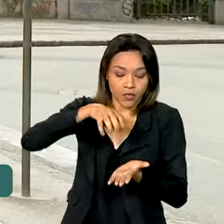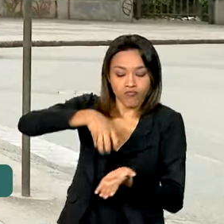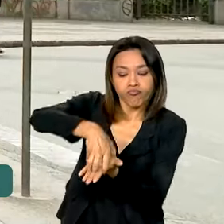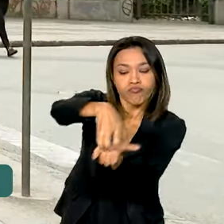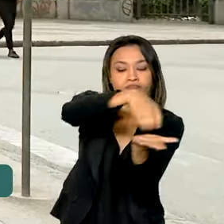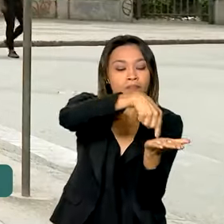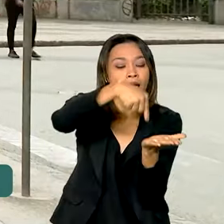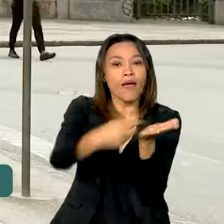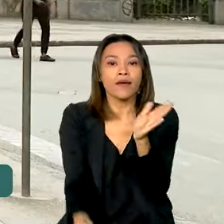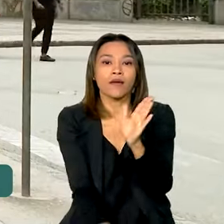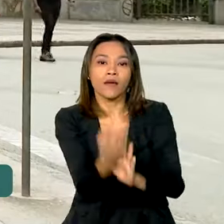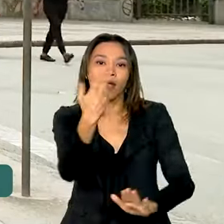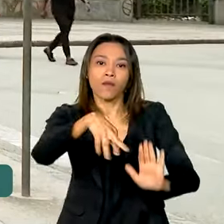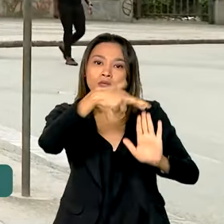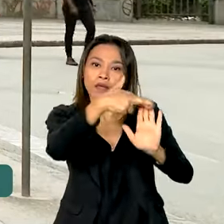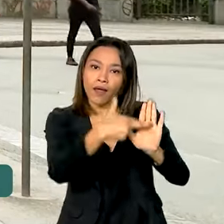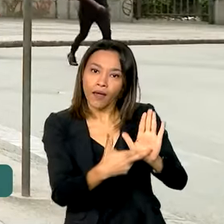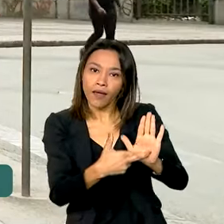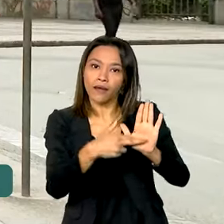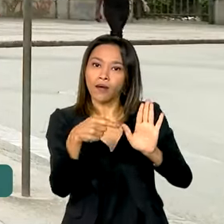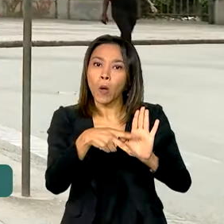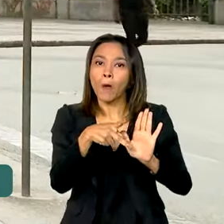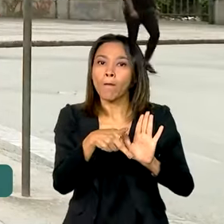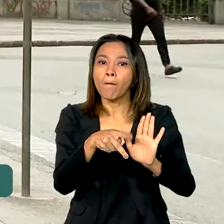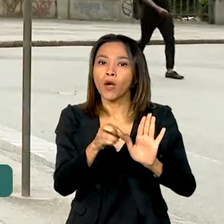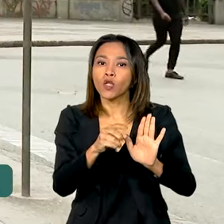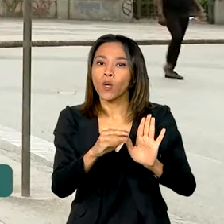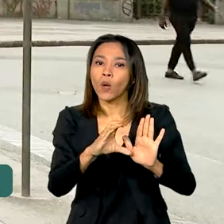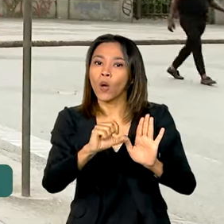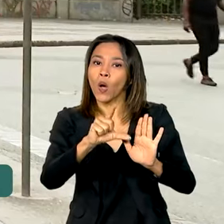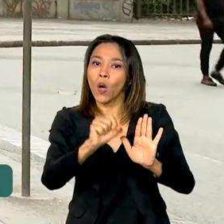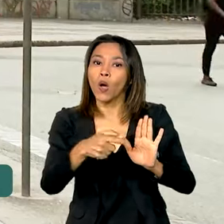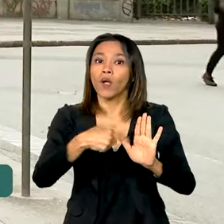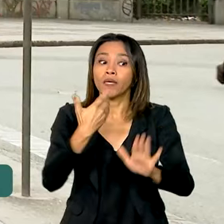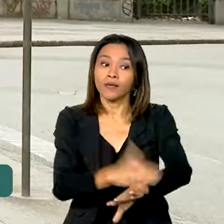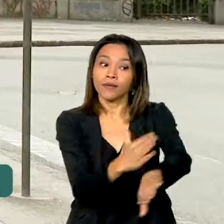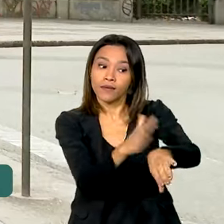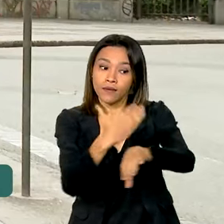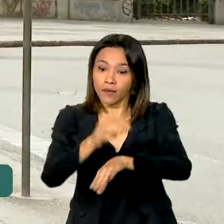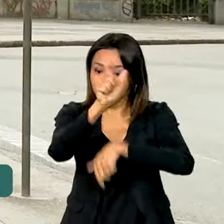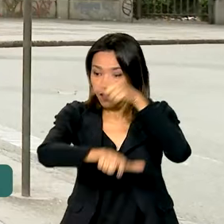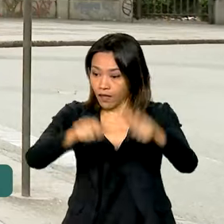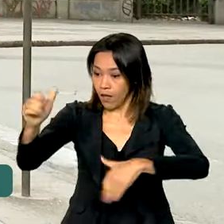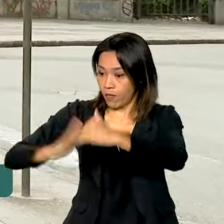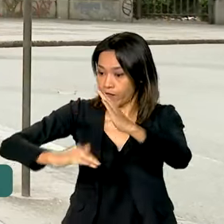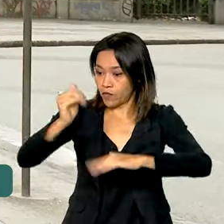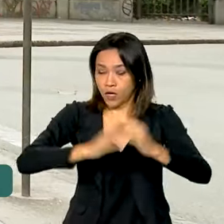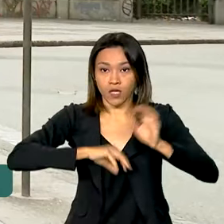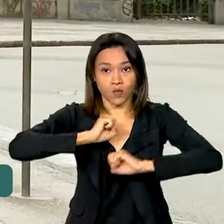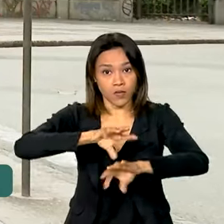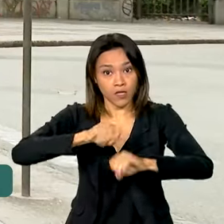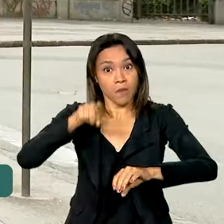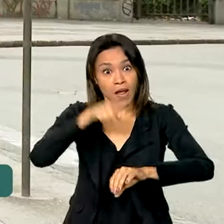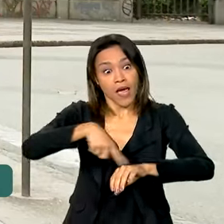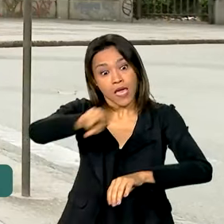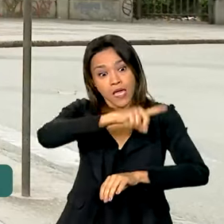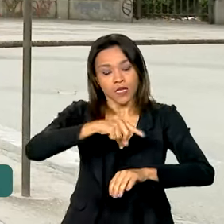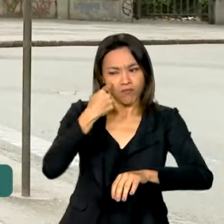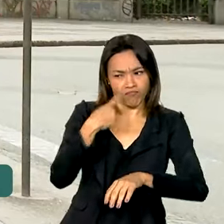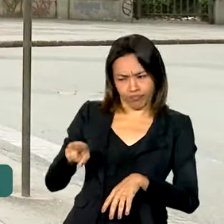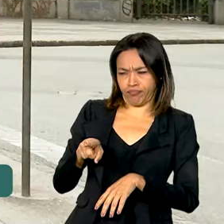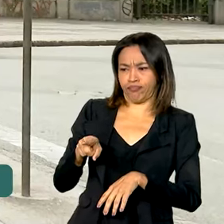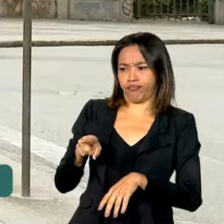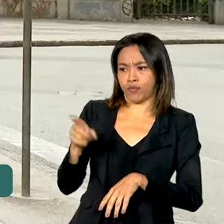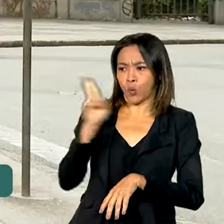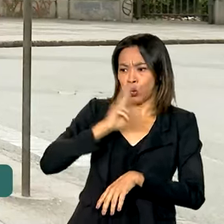um protocolo de atuação preventiva e capacitar profissionais de educação para atuarem eventualmente em caso de resposta a